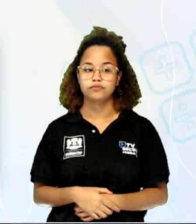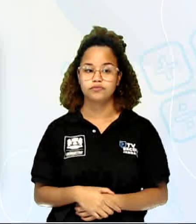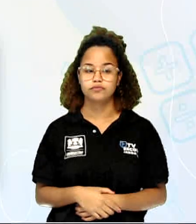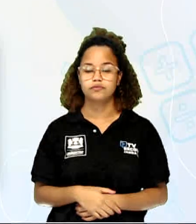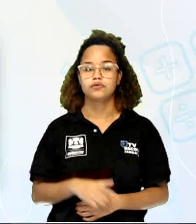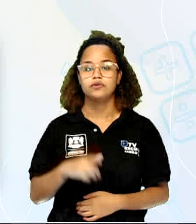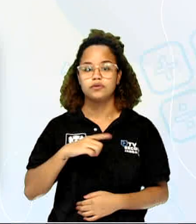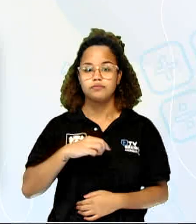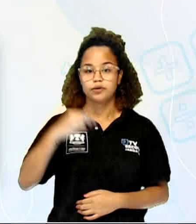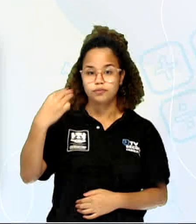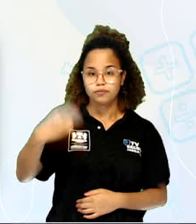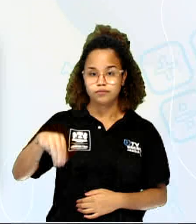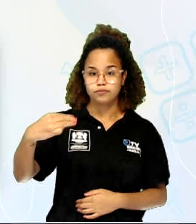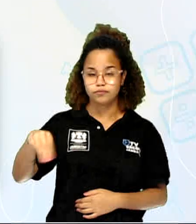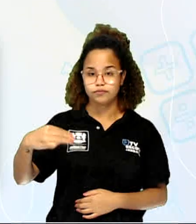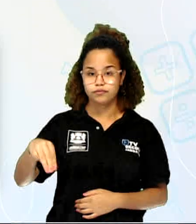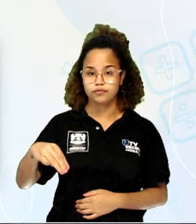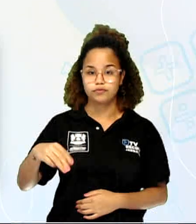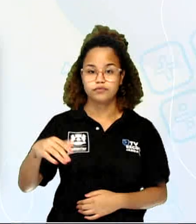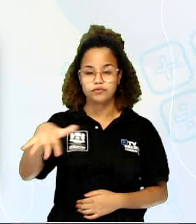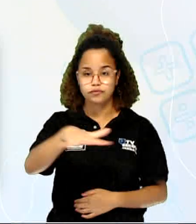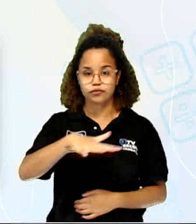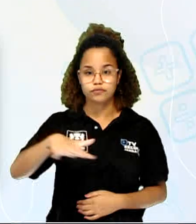Muribeca, Regional 4.